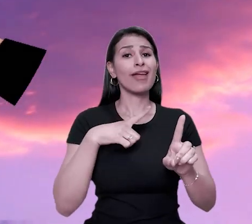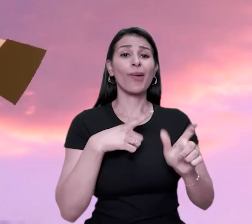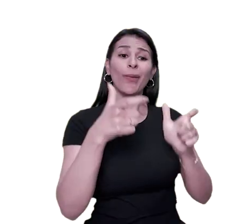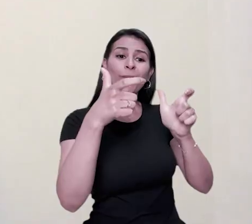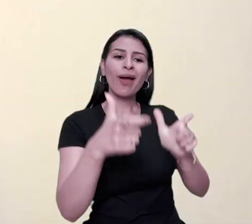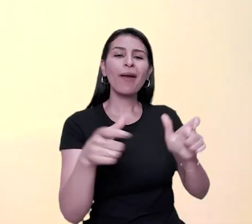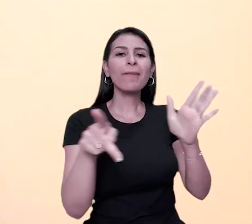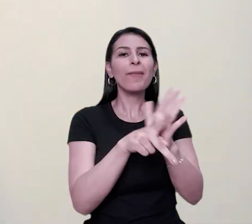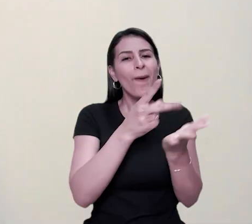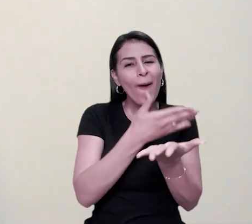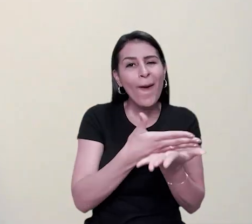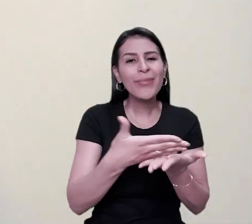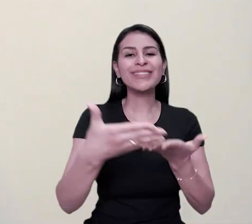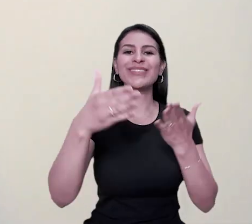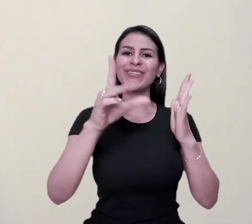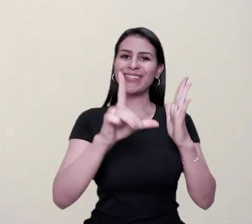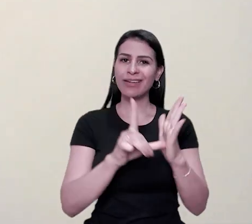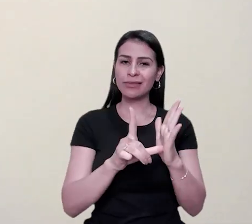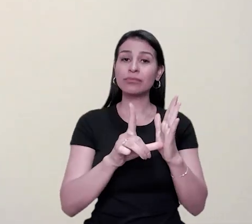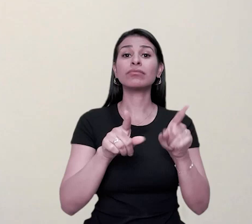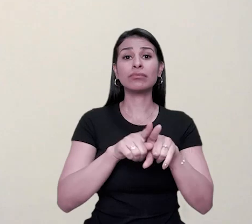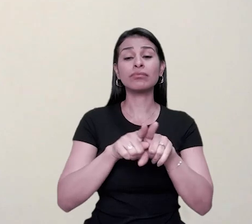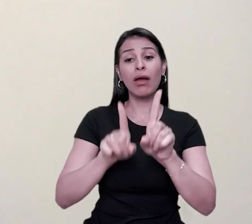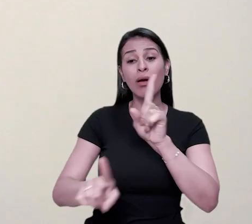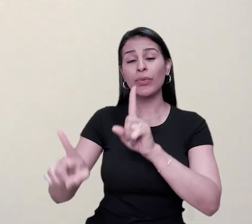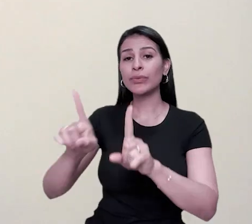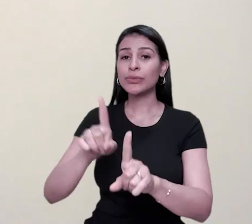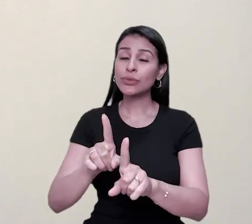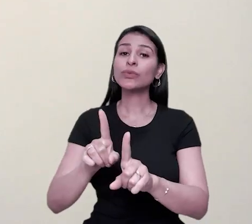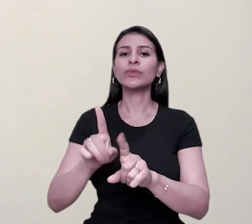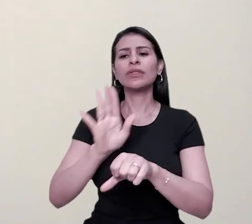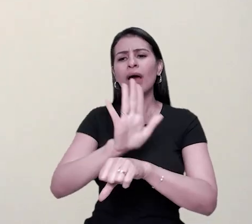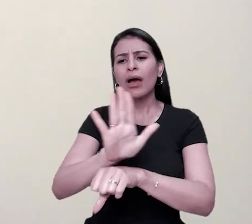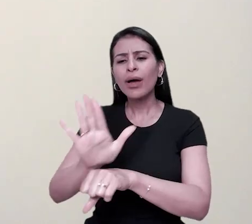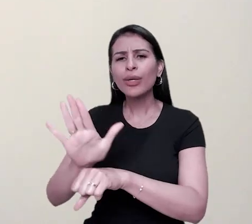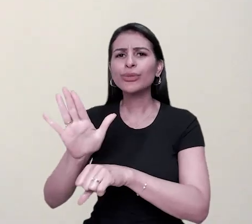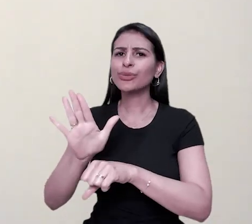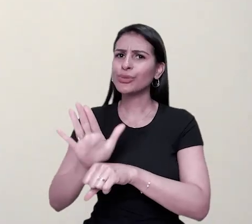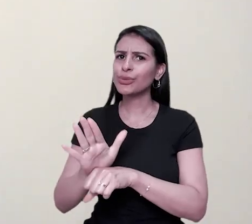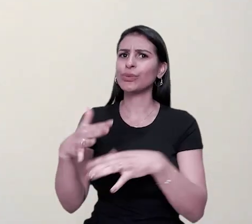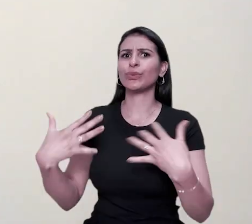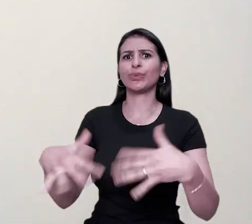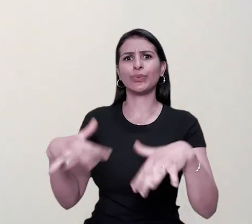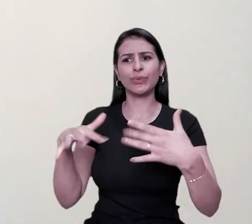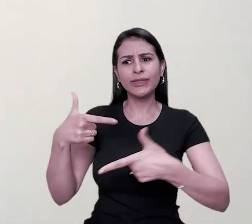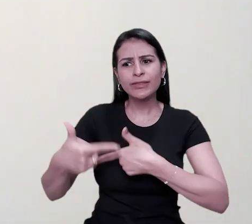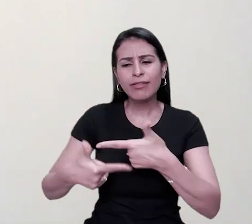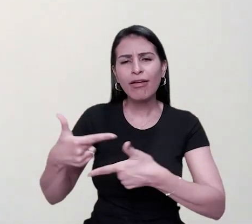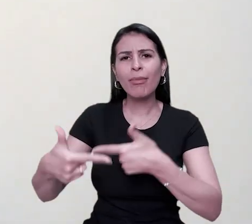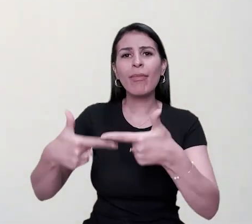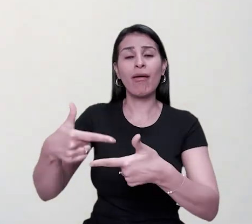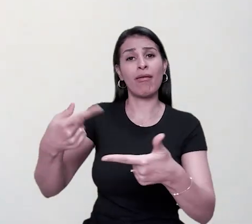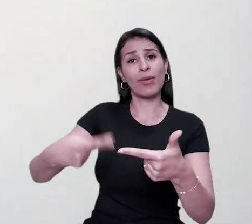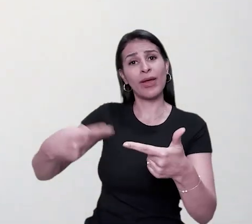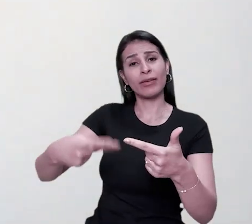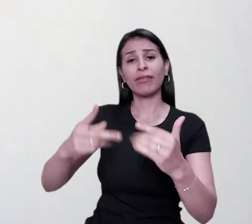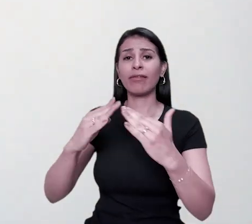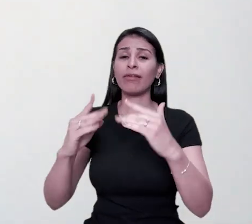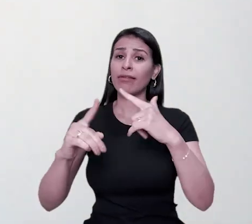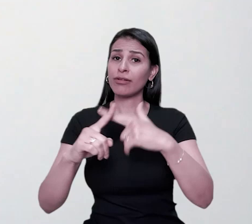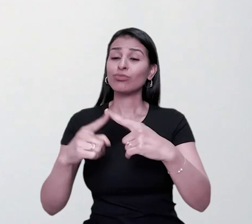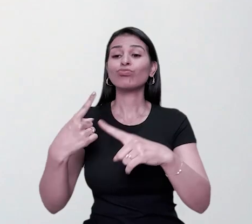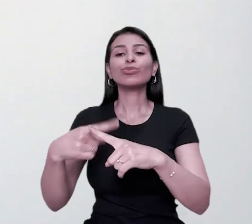igreja. Algumas colaboram significativamente com os trabalhos desenvolvidos em nossa igreja através de apoio a